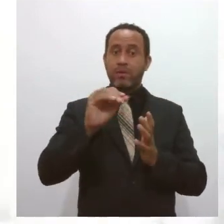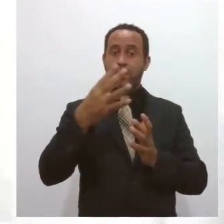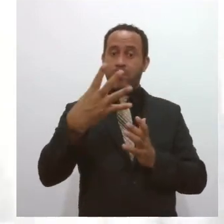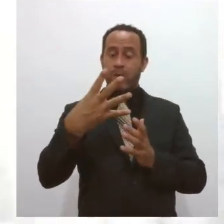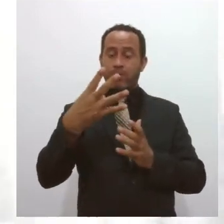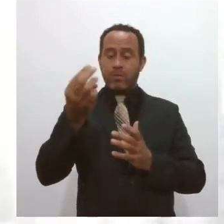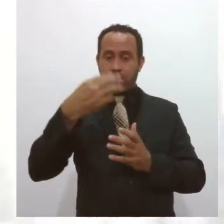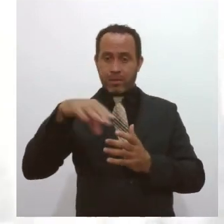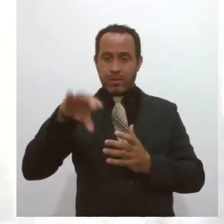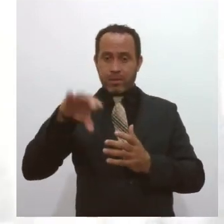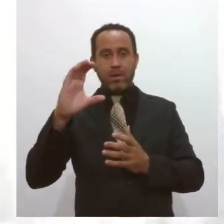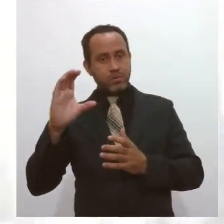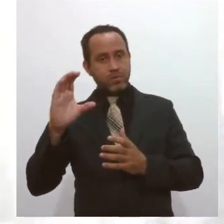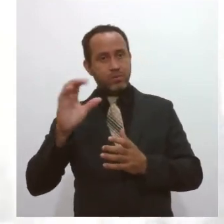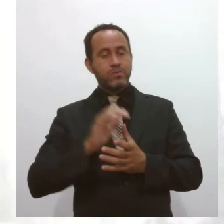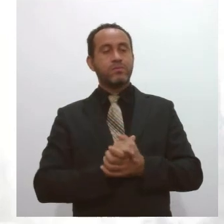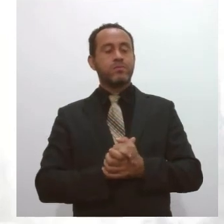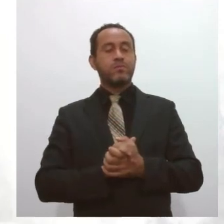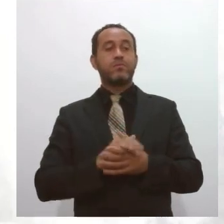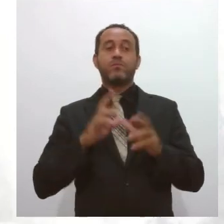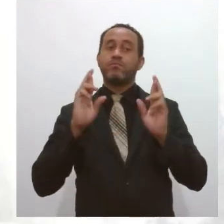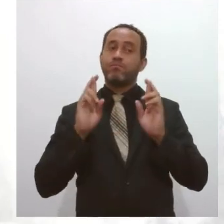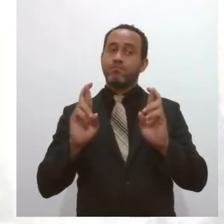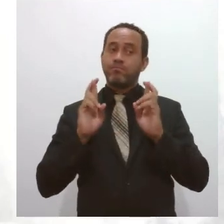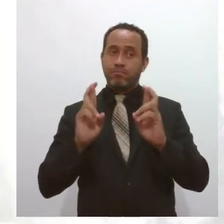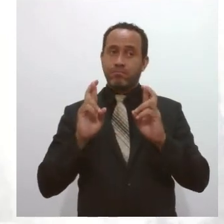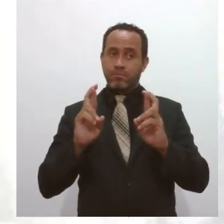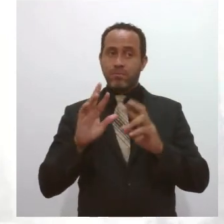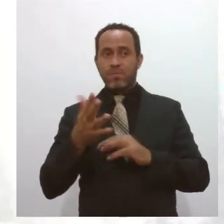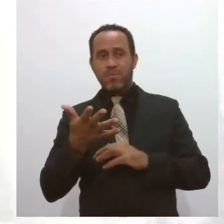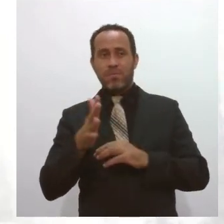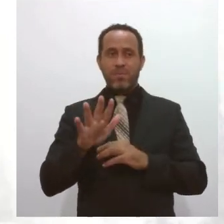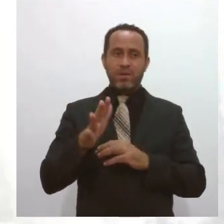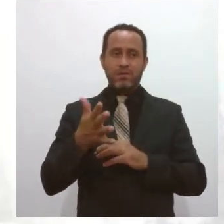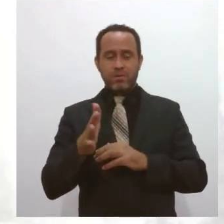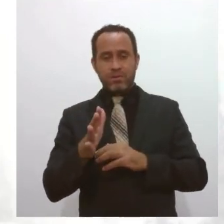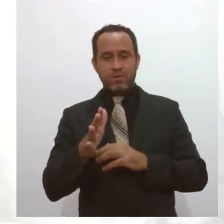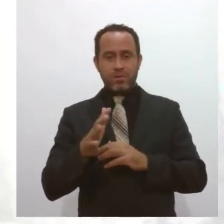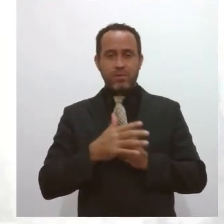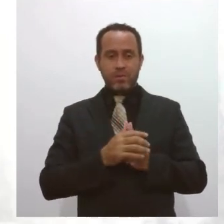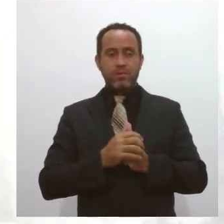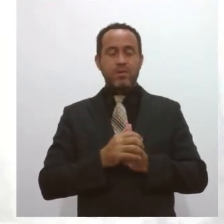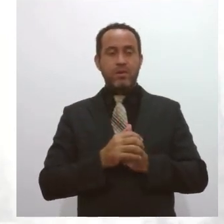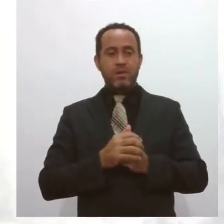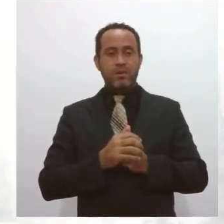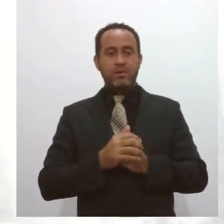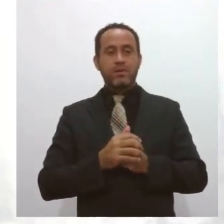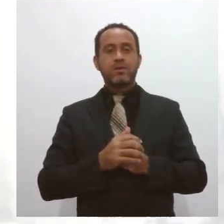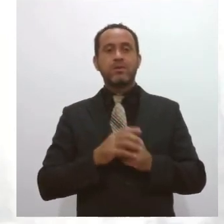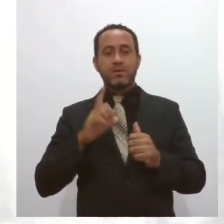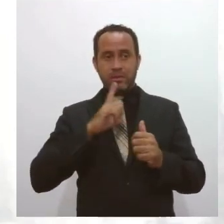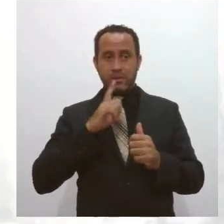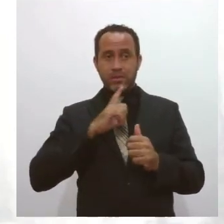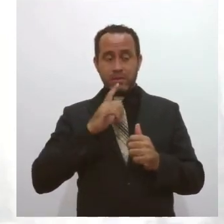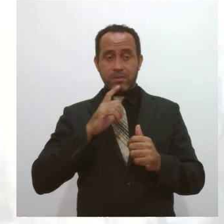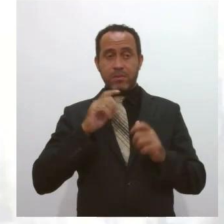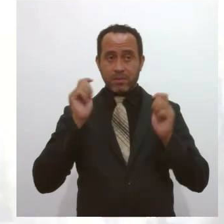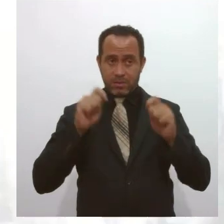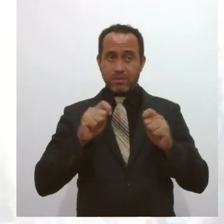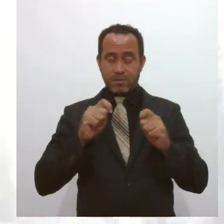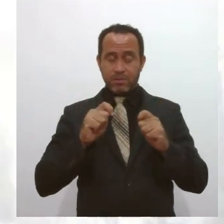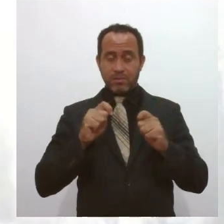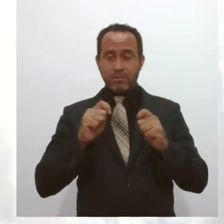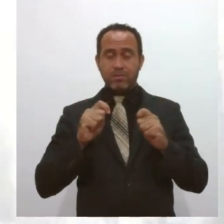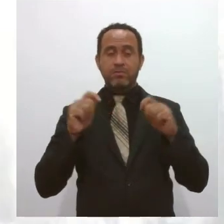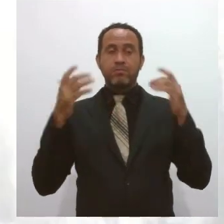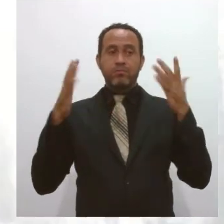A nossa expectativa é que mais ou menos esse seja o limite para que o contribuinte possa ser contemplado